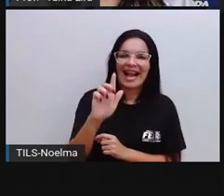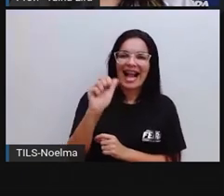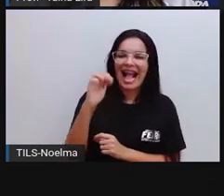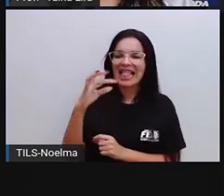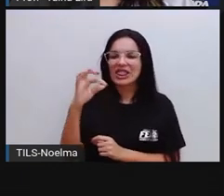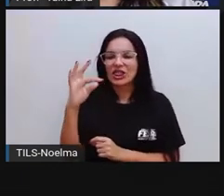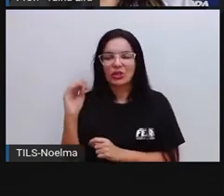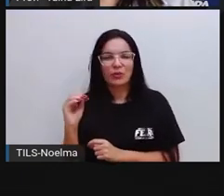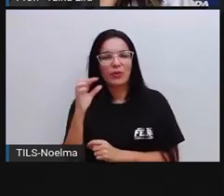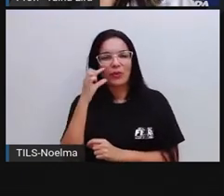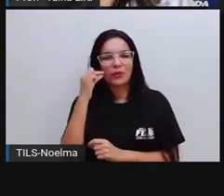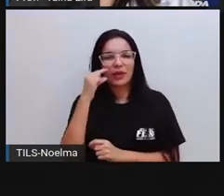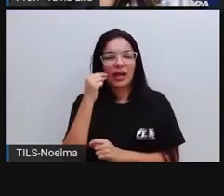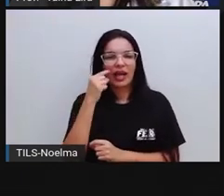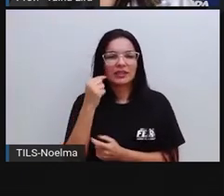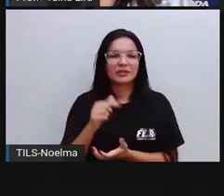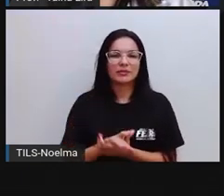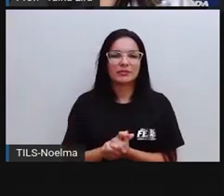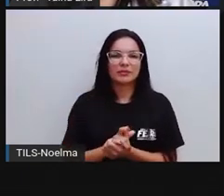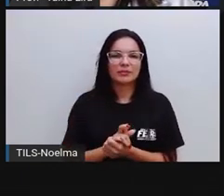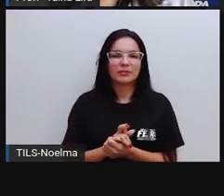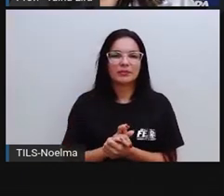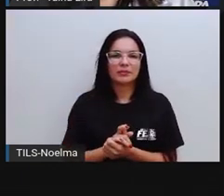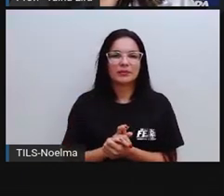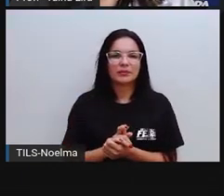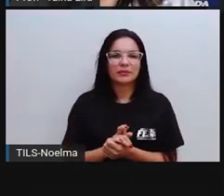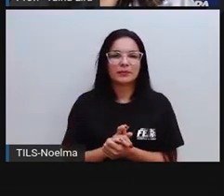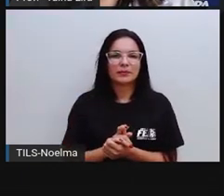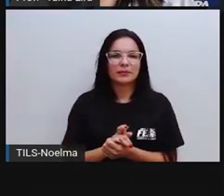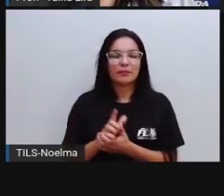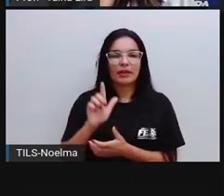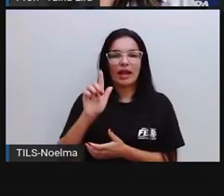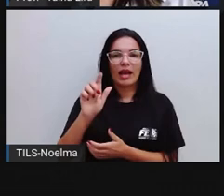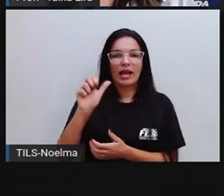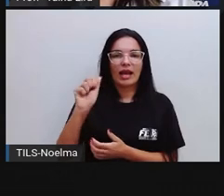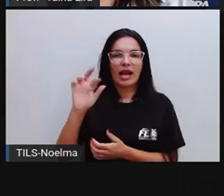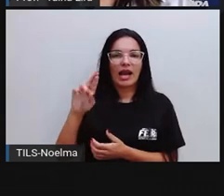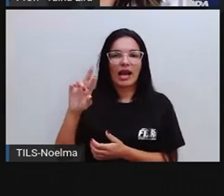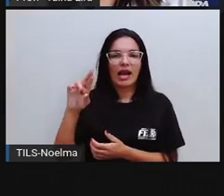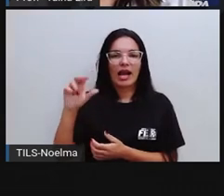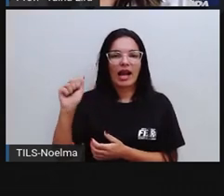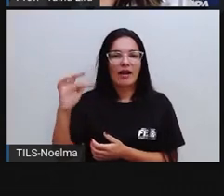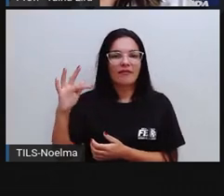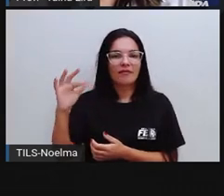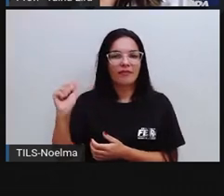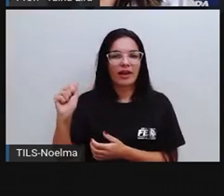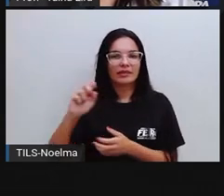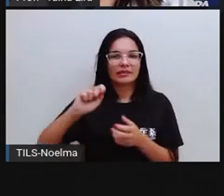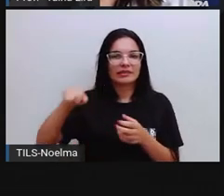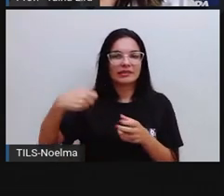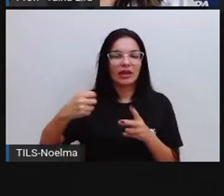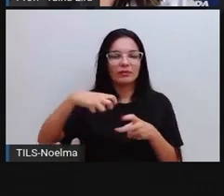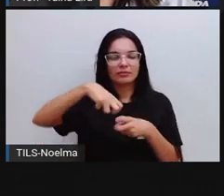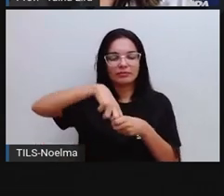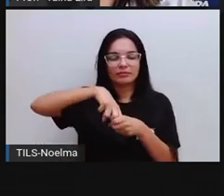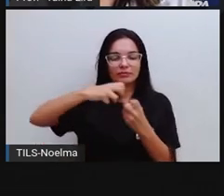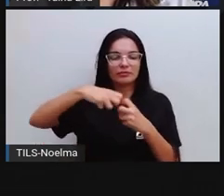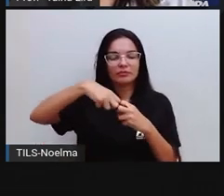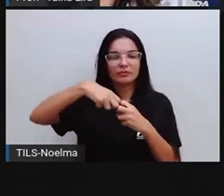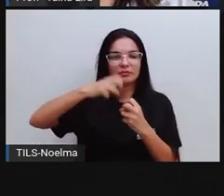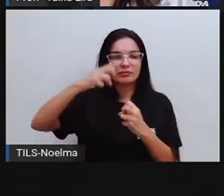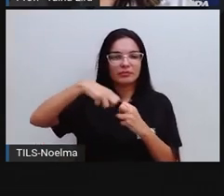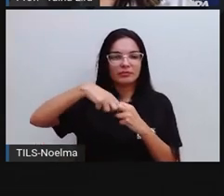Gato. E essa daqui? Gato. Garrafa. Ó, e